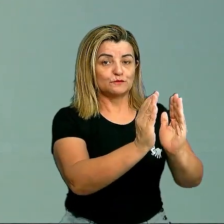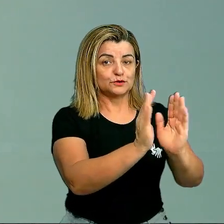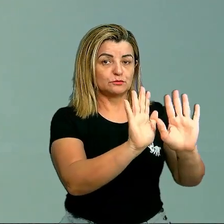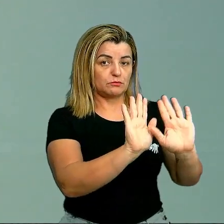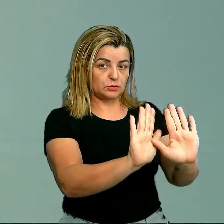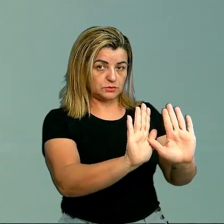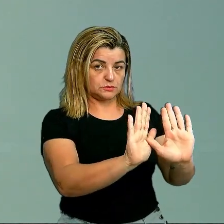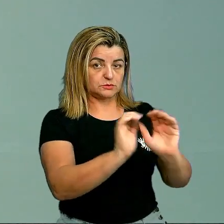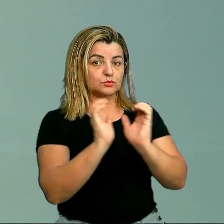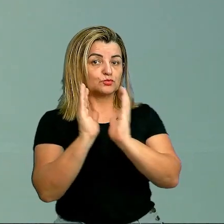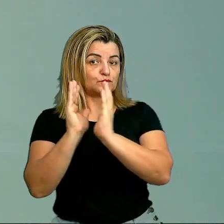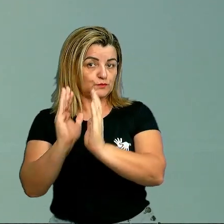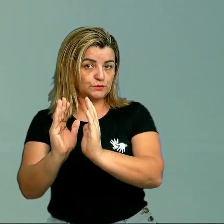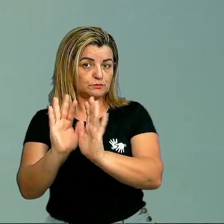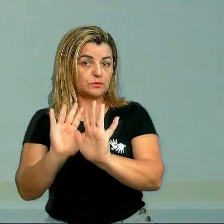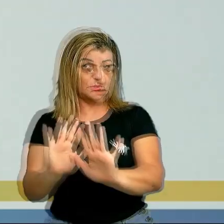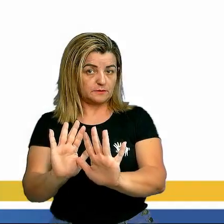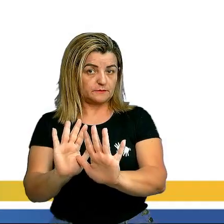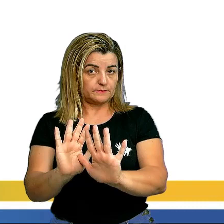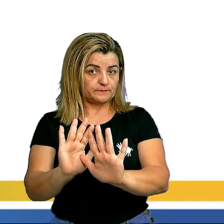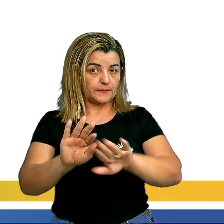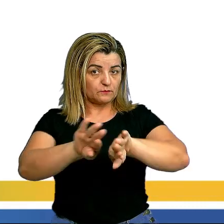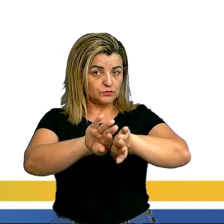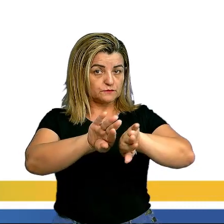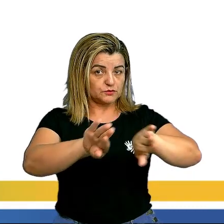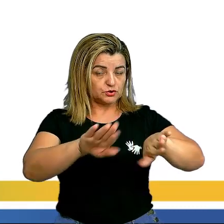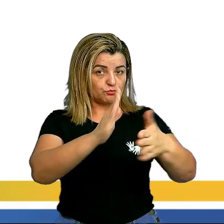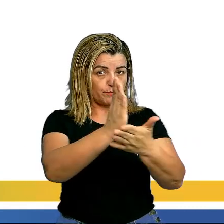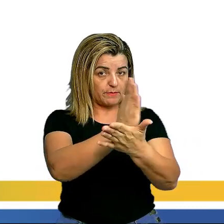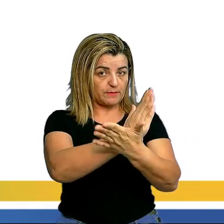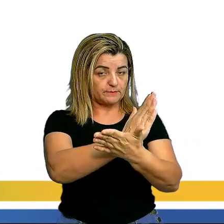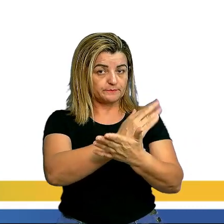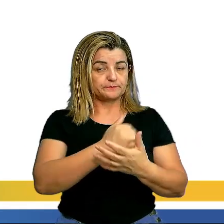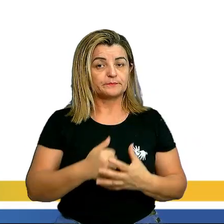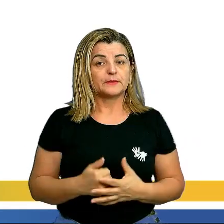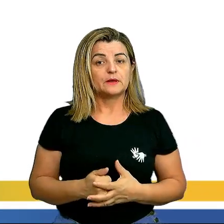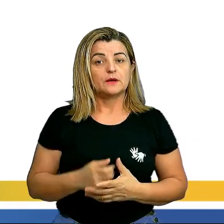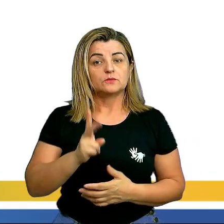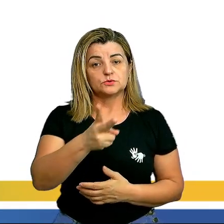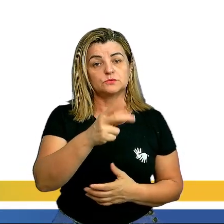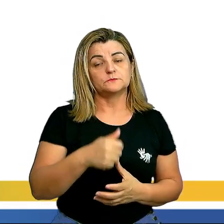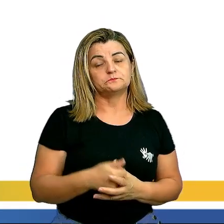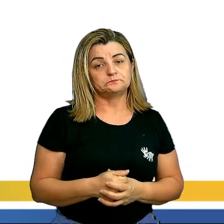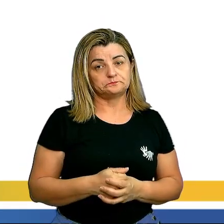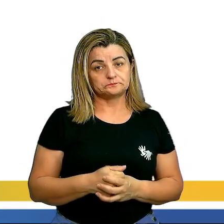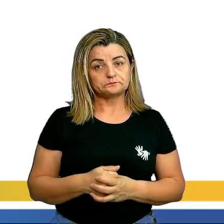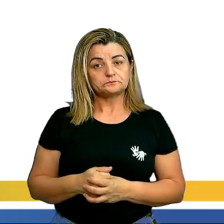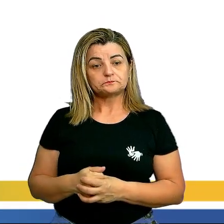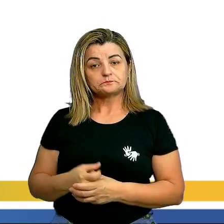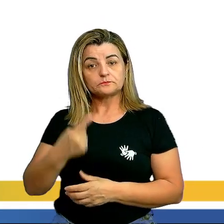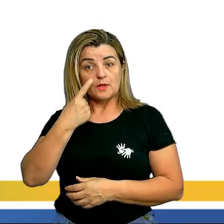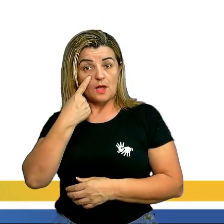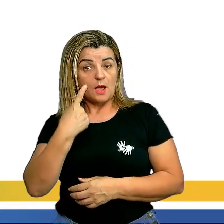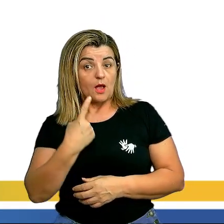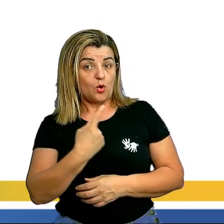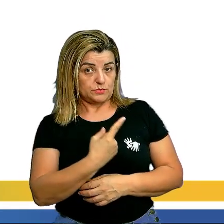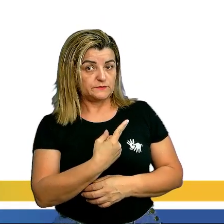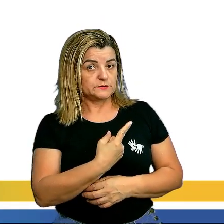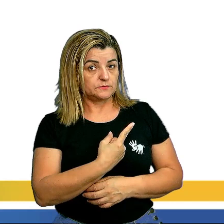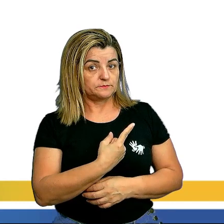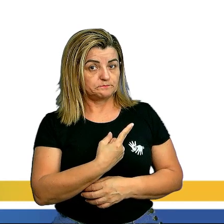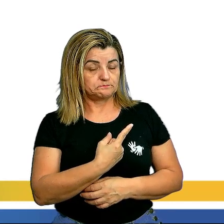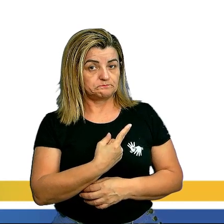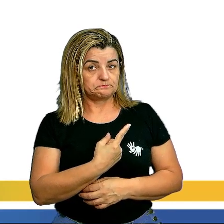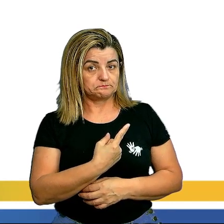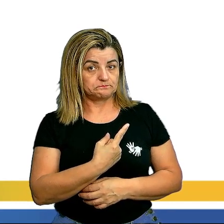Tivemos mil entrevistados. Bem divididozinhos. Então podemos ver. Continuando a questão. Olha a observação aí.